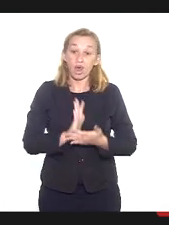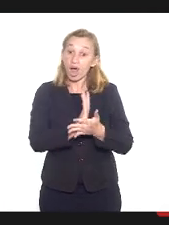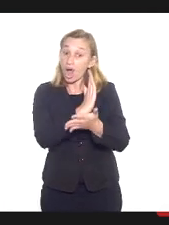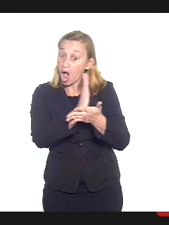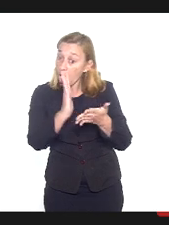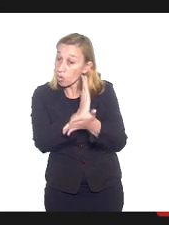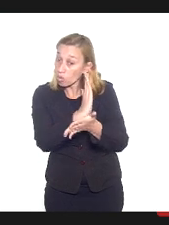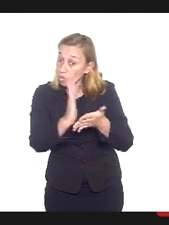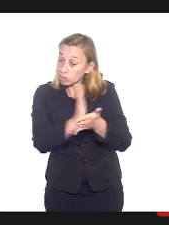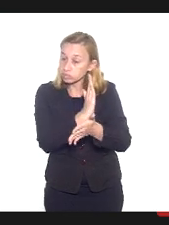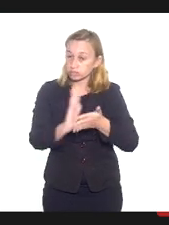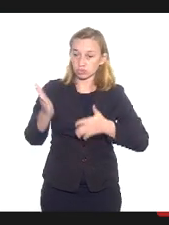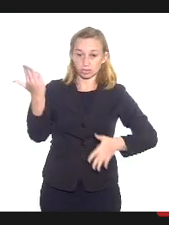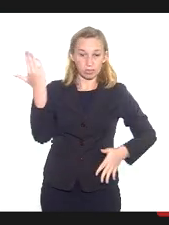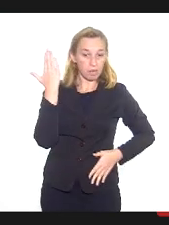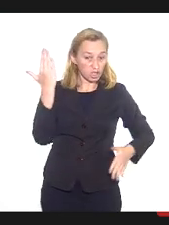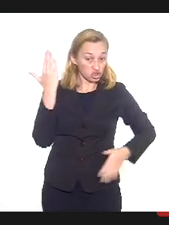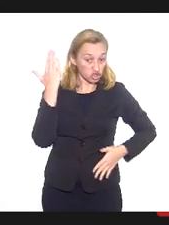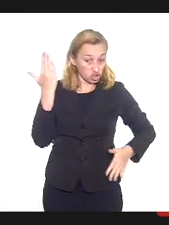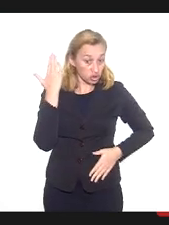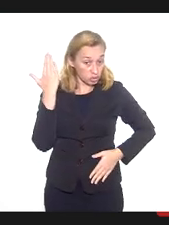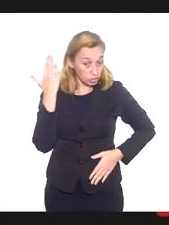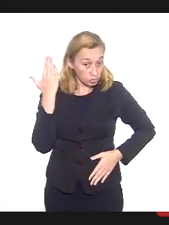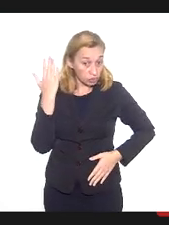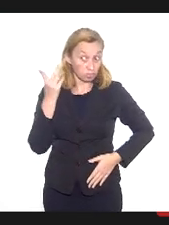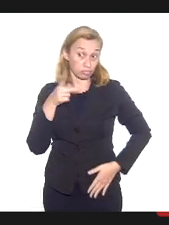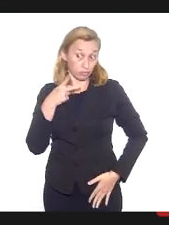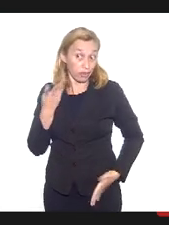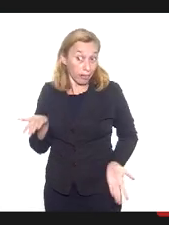membros do tráfico, e aqui colocamos o dedo na ferida,